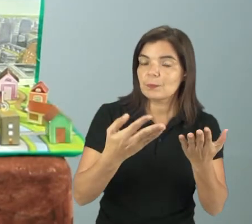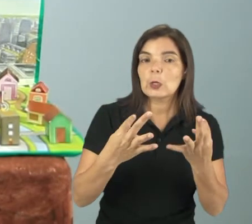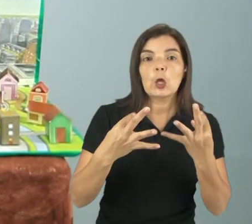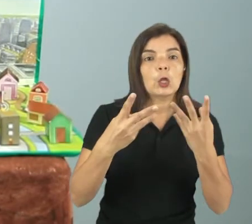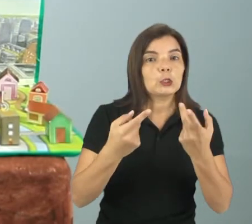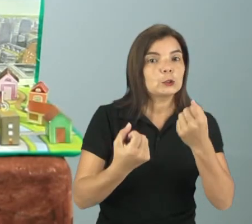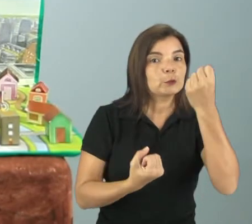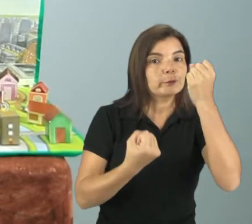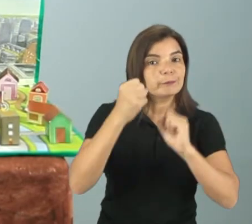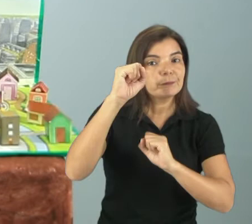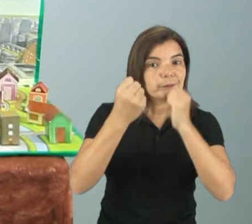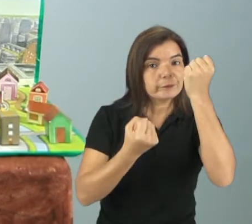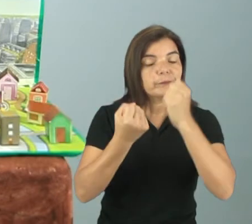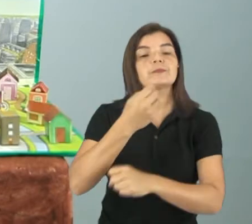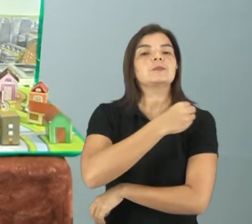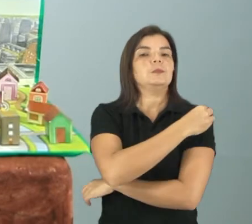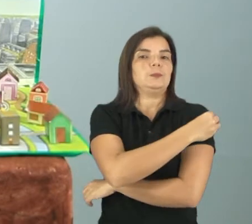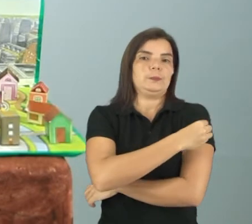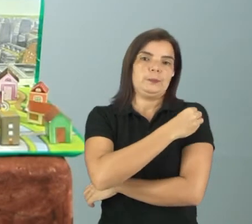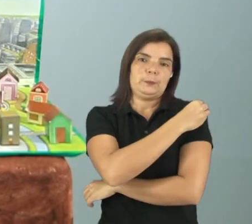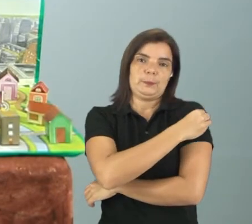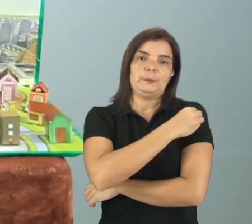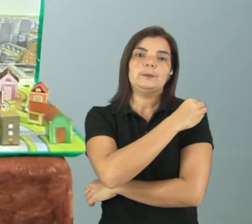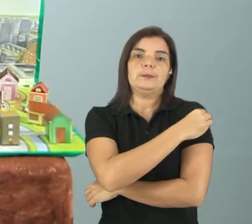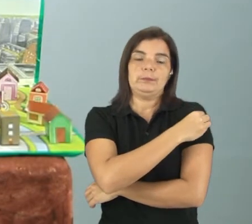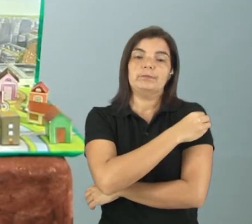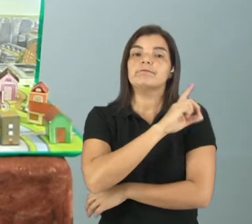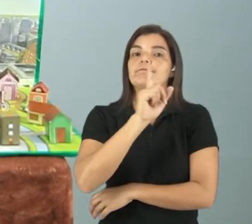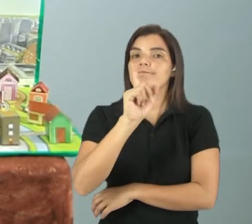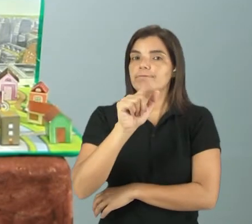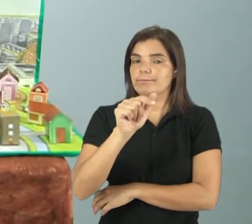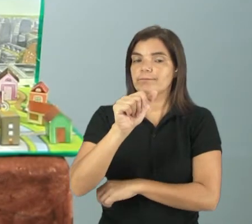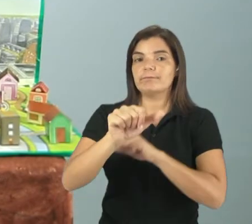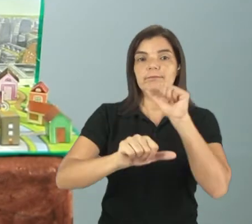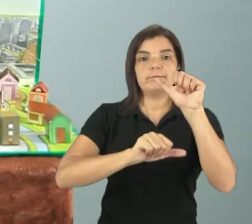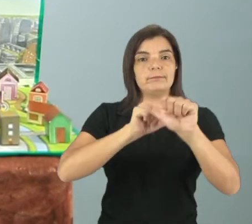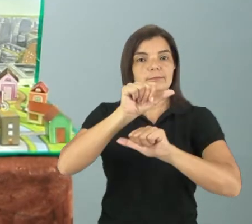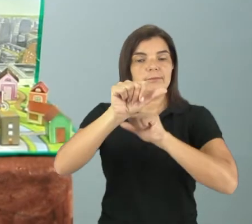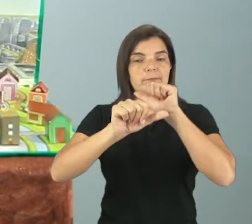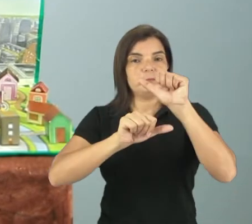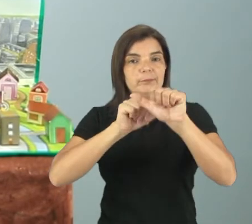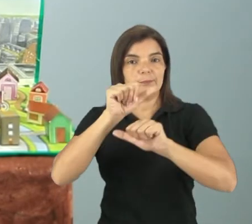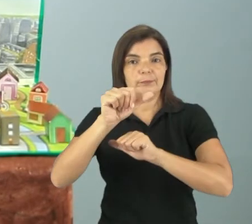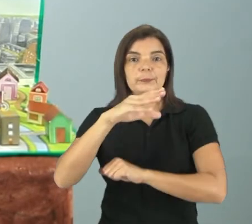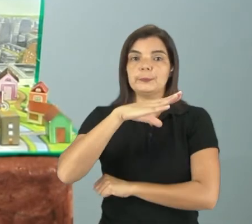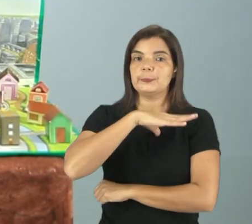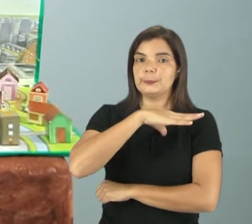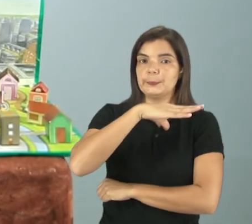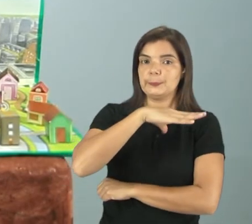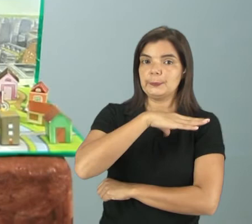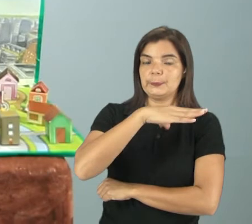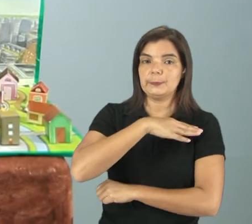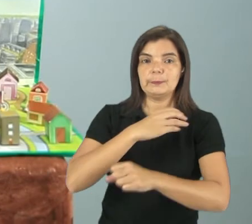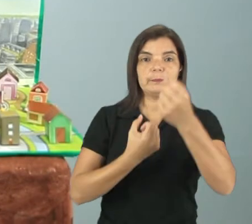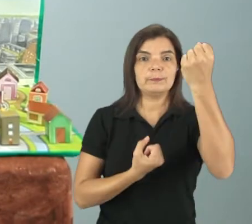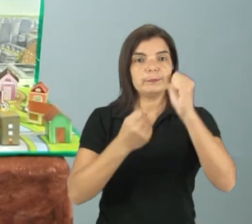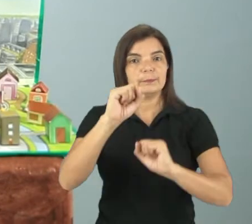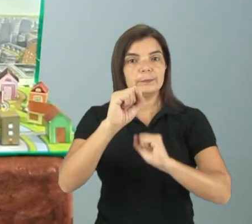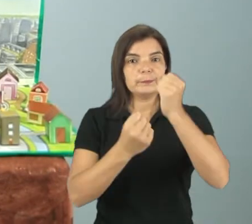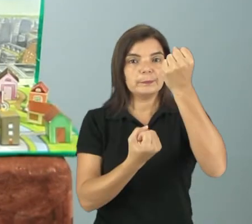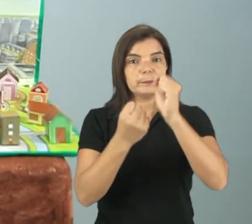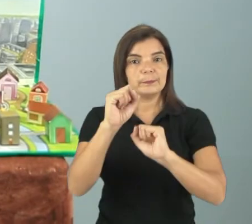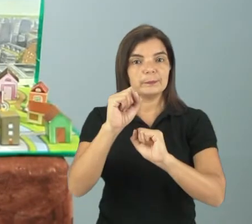indústria, né, de álcool. E aí, é transformado lá na cidade, nas indústrias, em